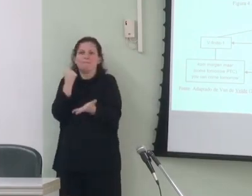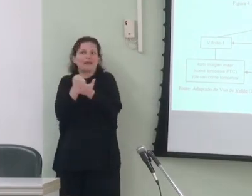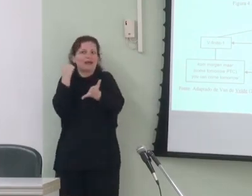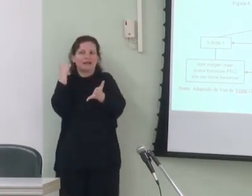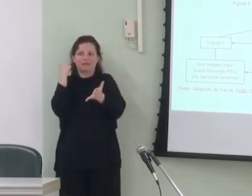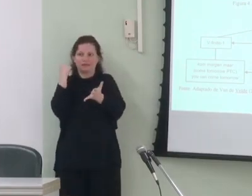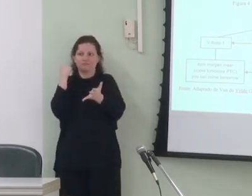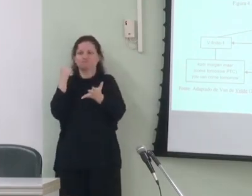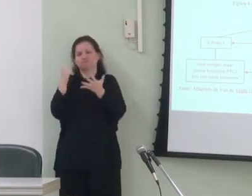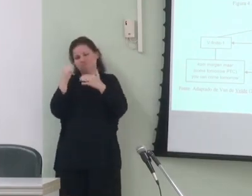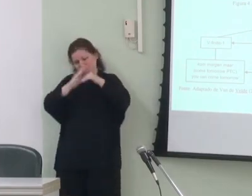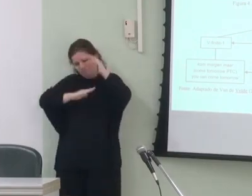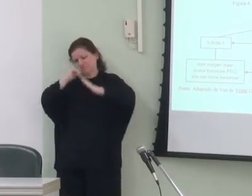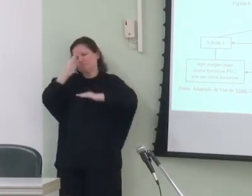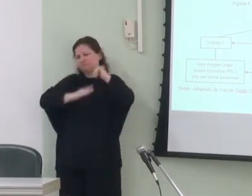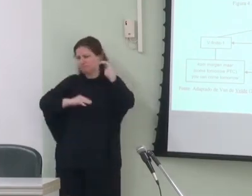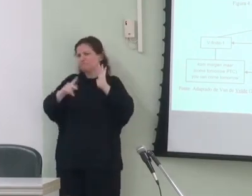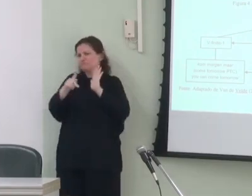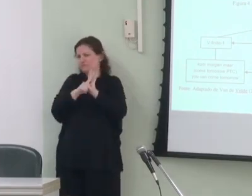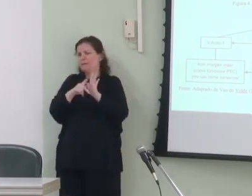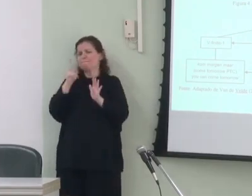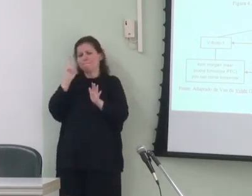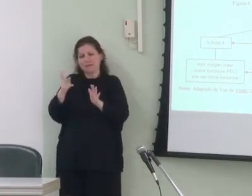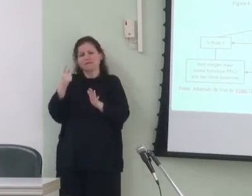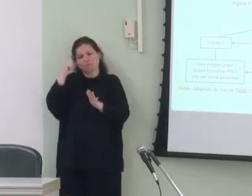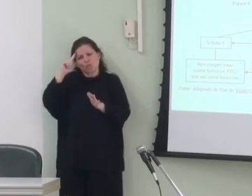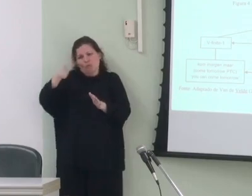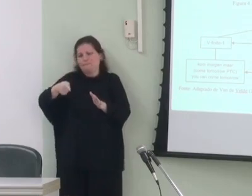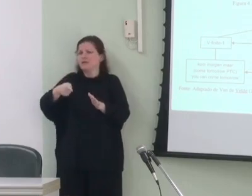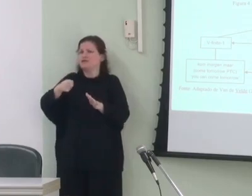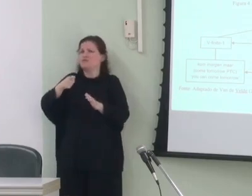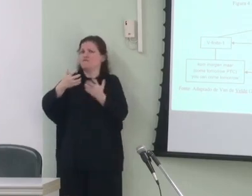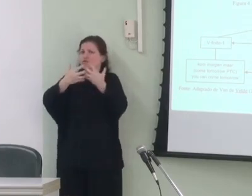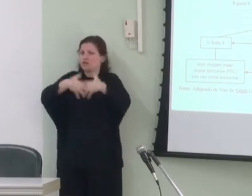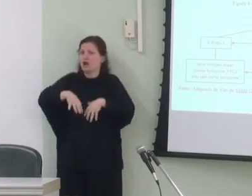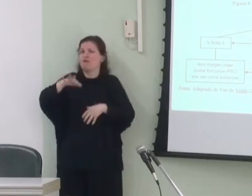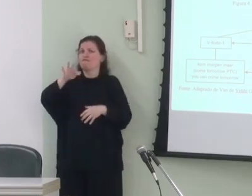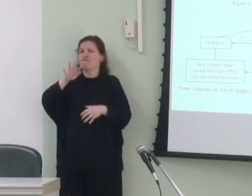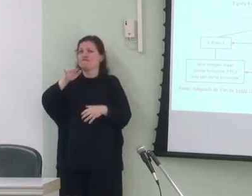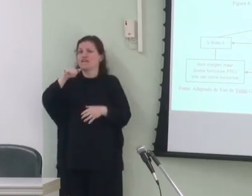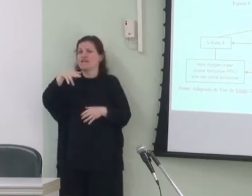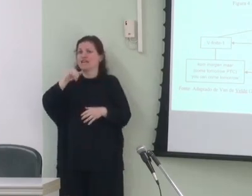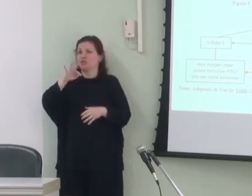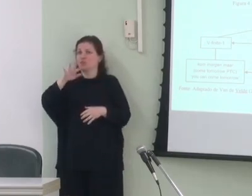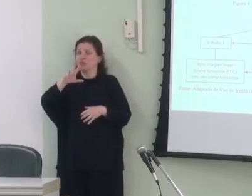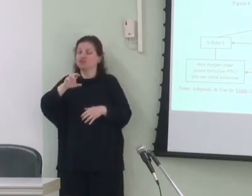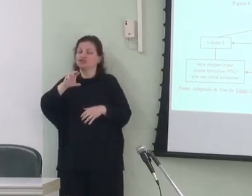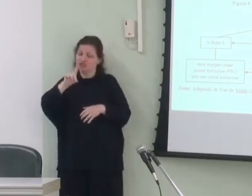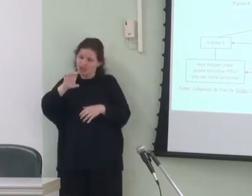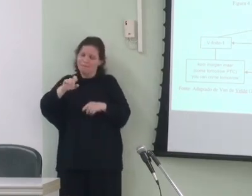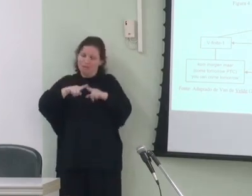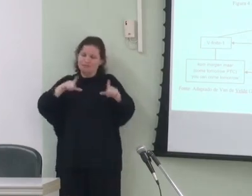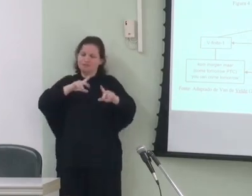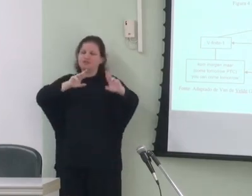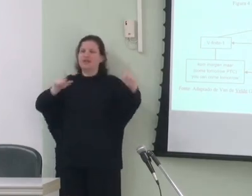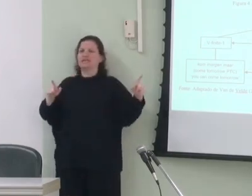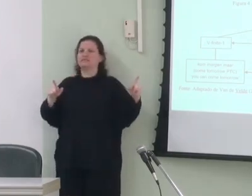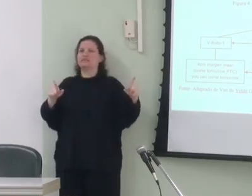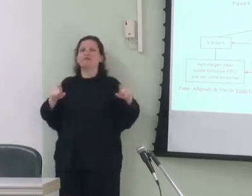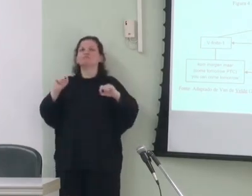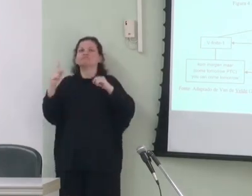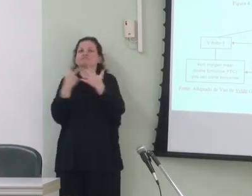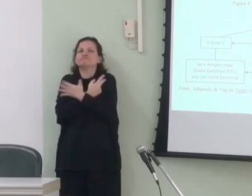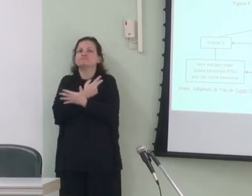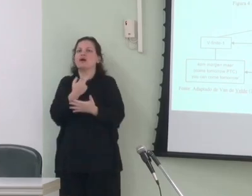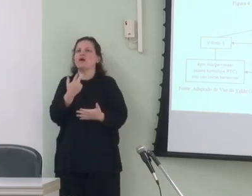as construções pertencem ao mesmo domínio funcional que é finitude mas apresentam diferenças funcionais os contextos de ocorrência